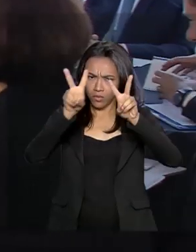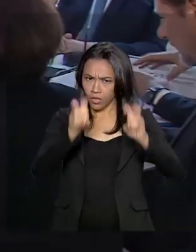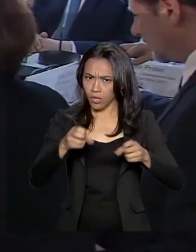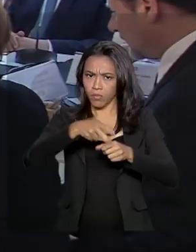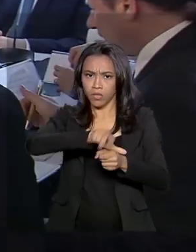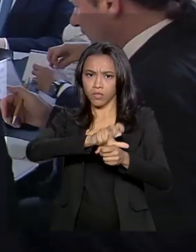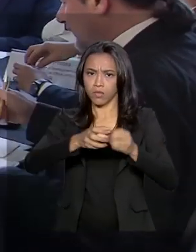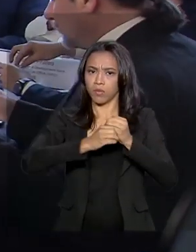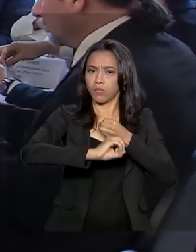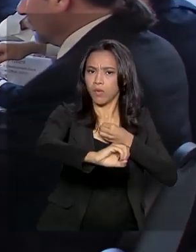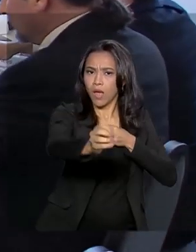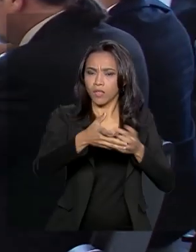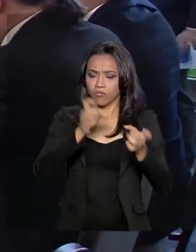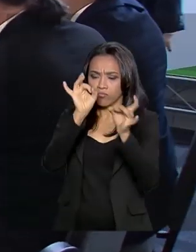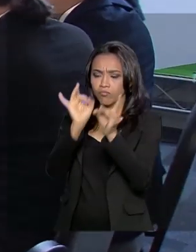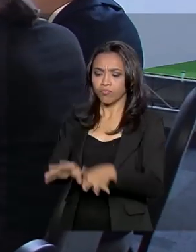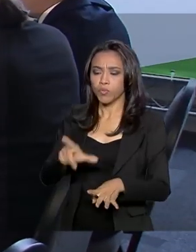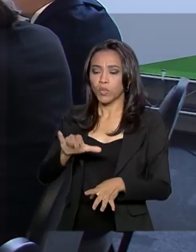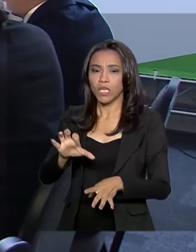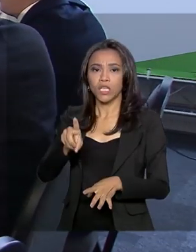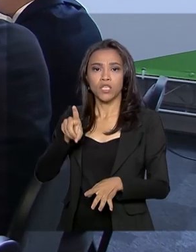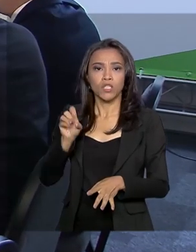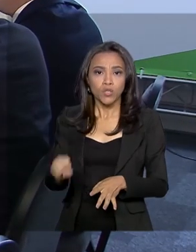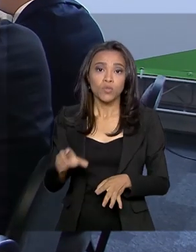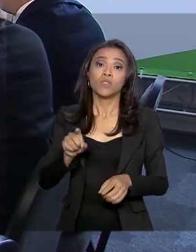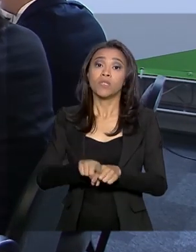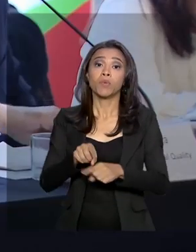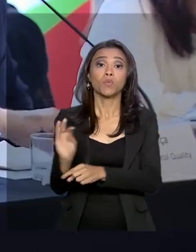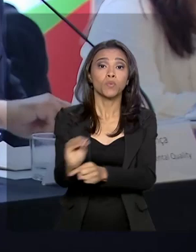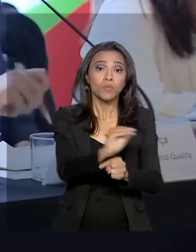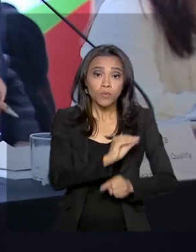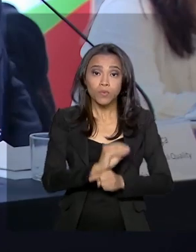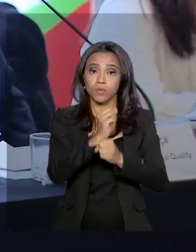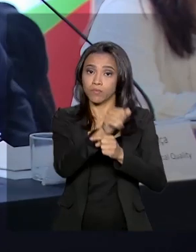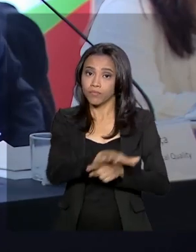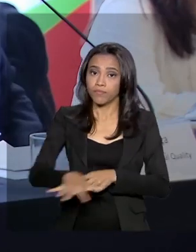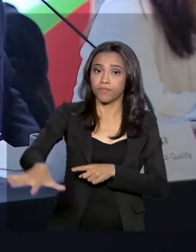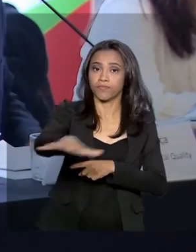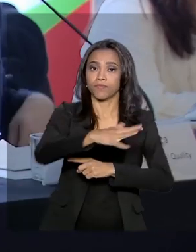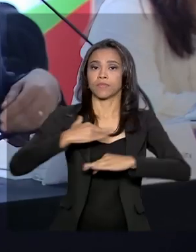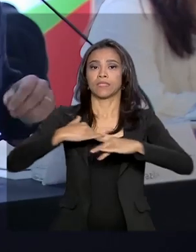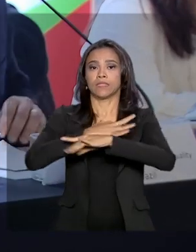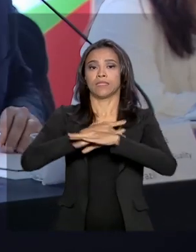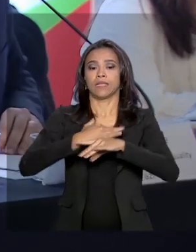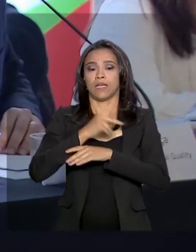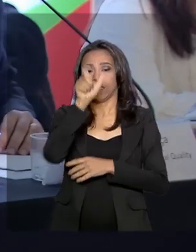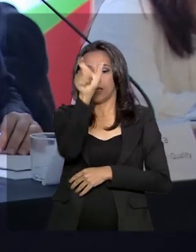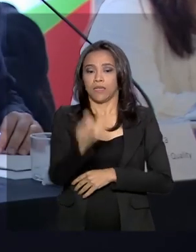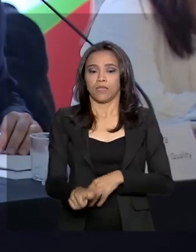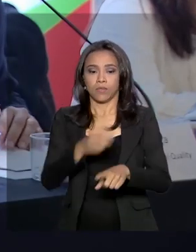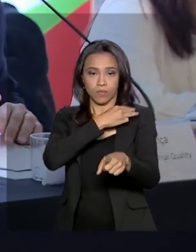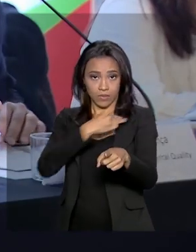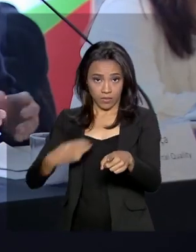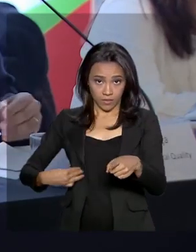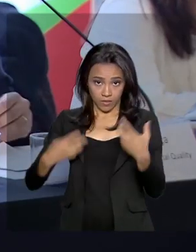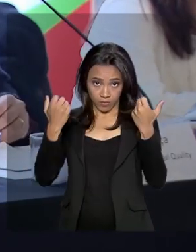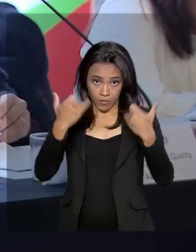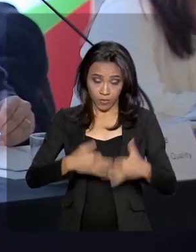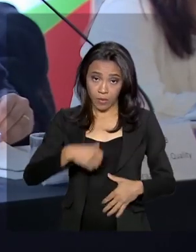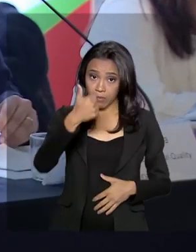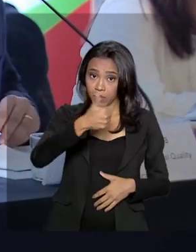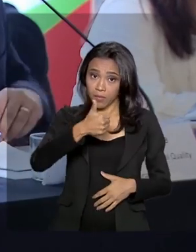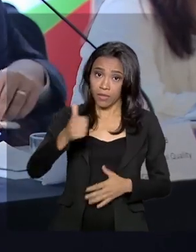saneamento básico e biodiversidade no ambiente urbano. O ministro Ricardo Salles explica que a primeira etapa é